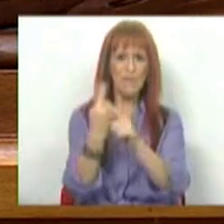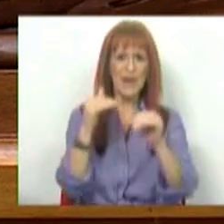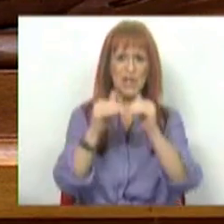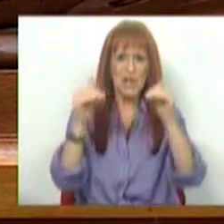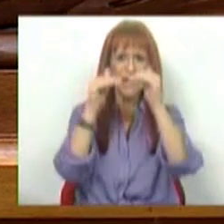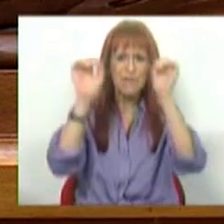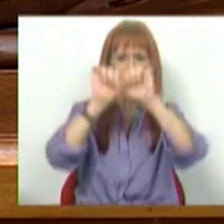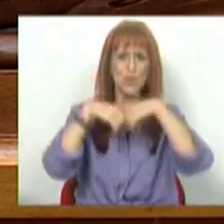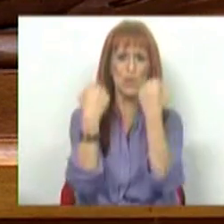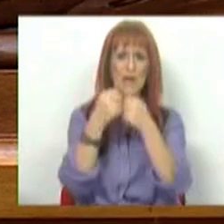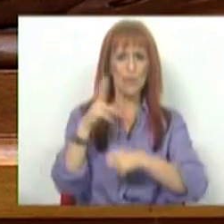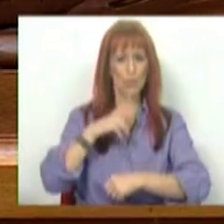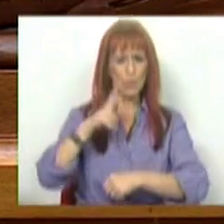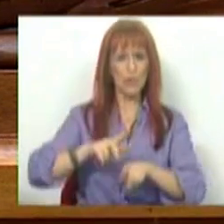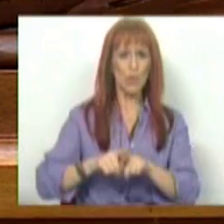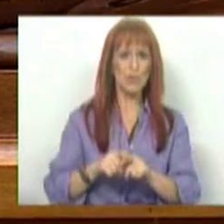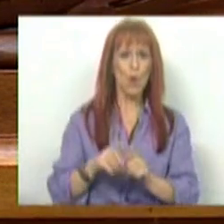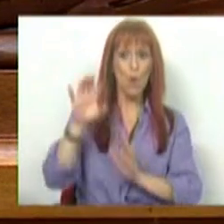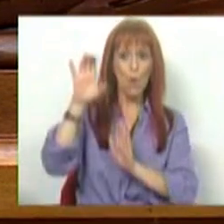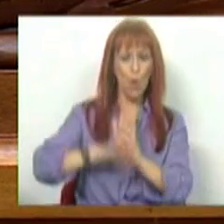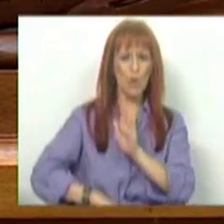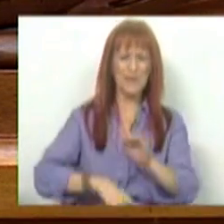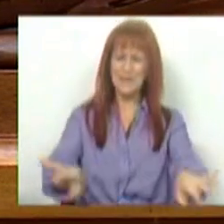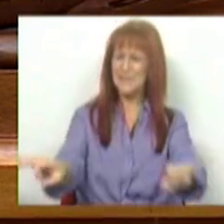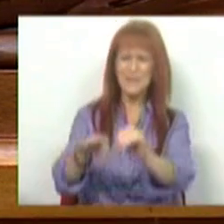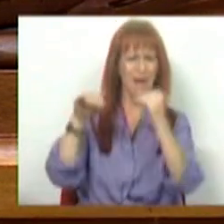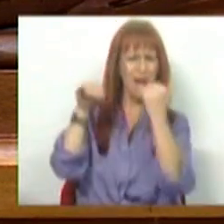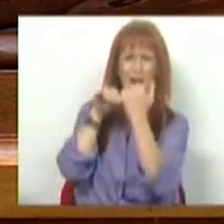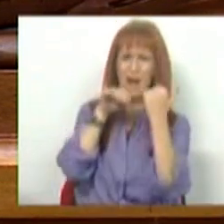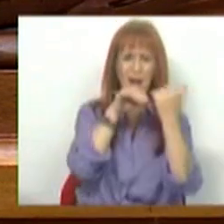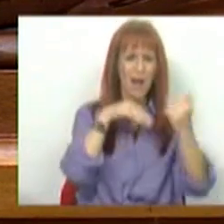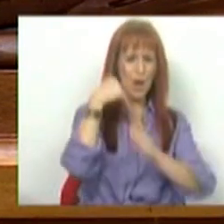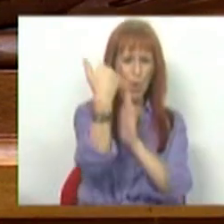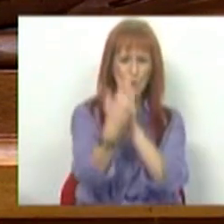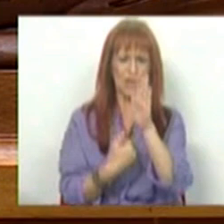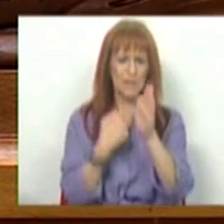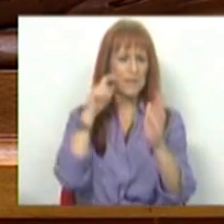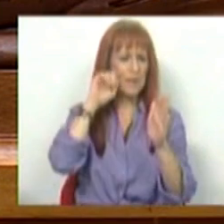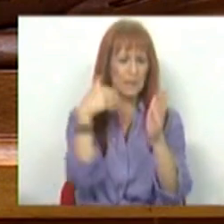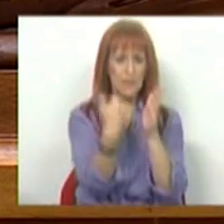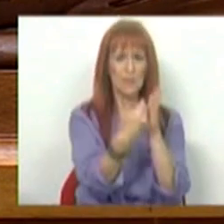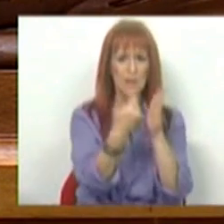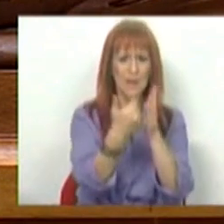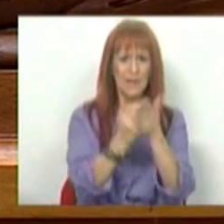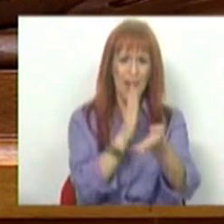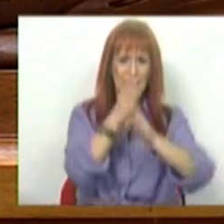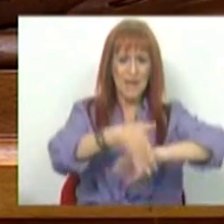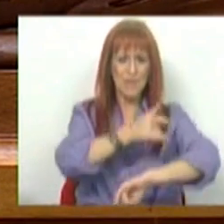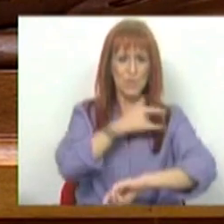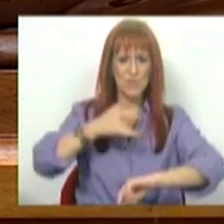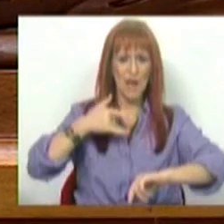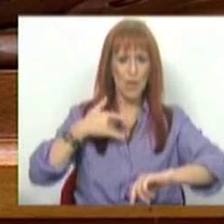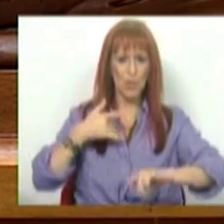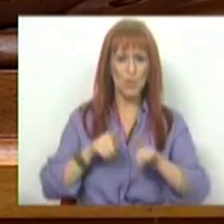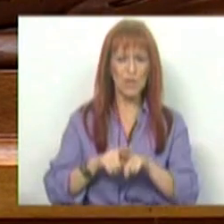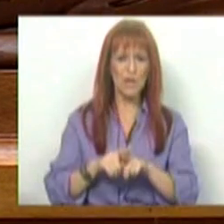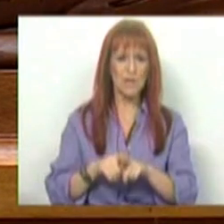níveis na sociedade portuguesa. Condição de igualdade constitucionalmente assegurada de acesso à saúde,